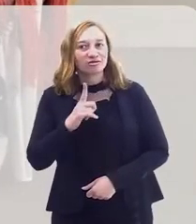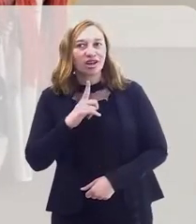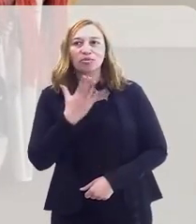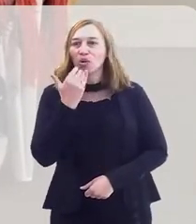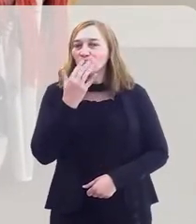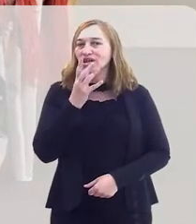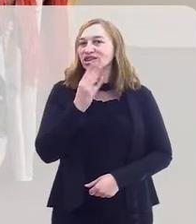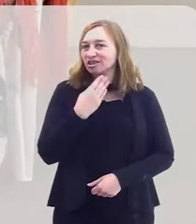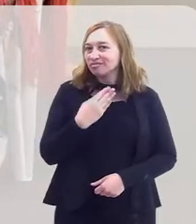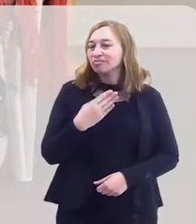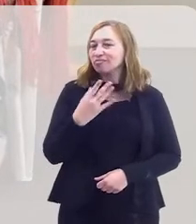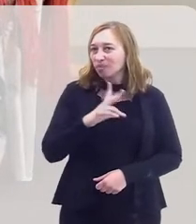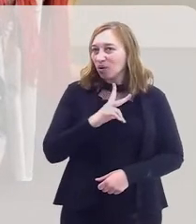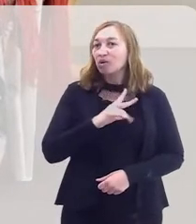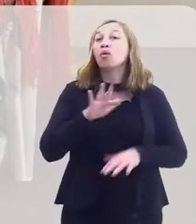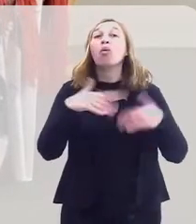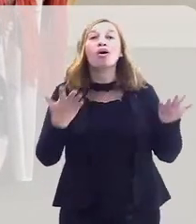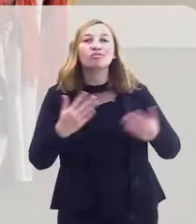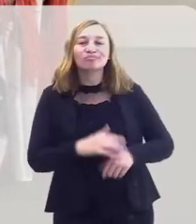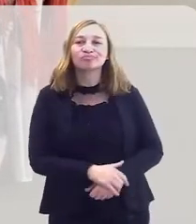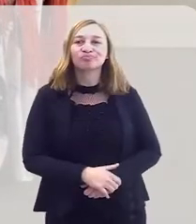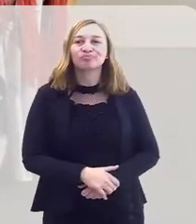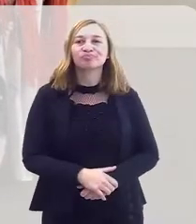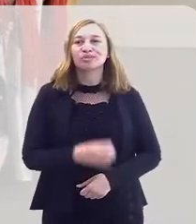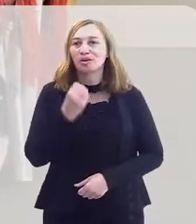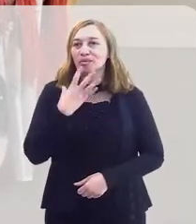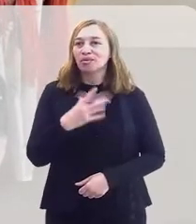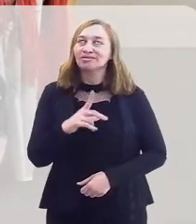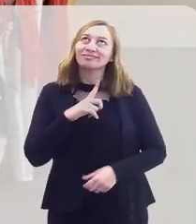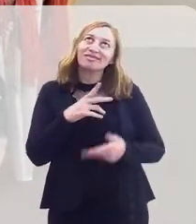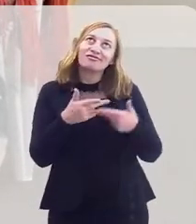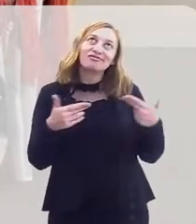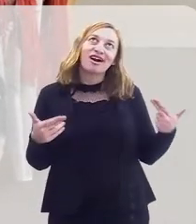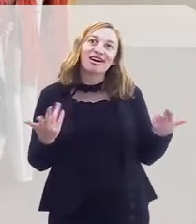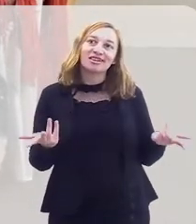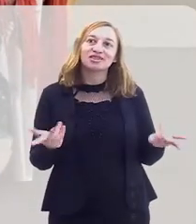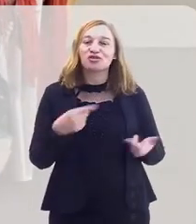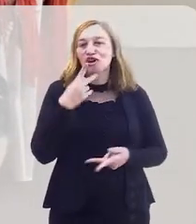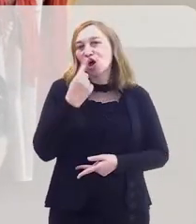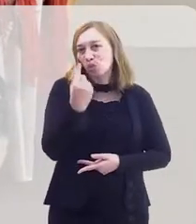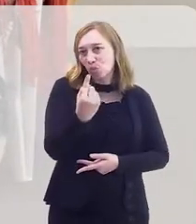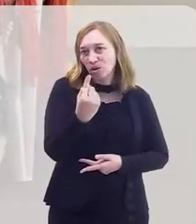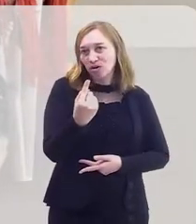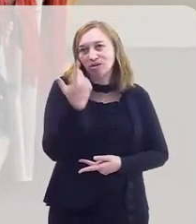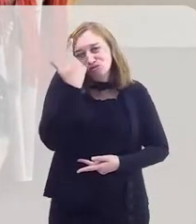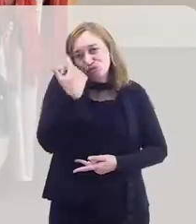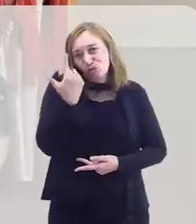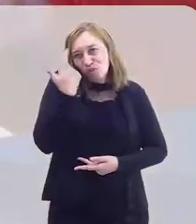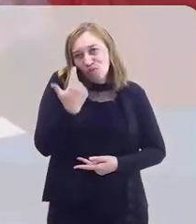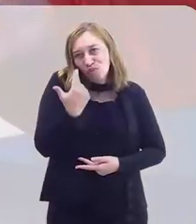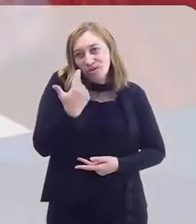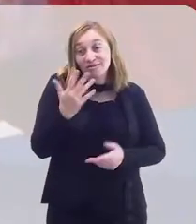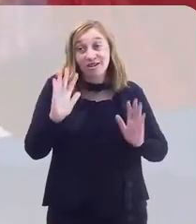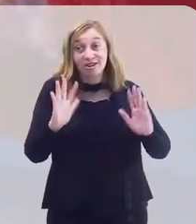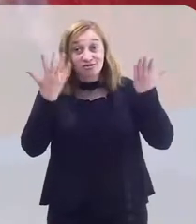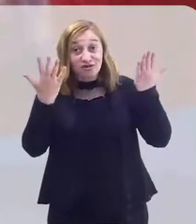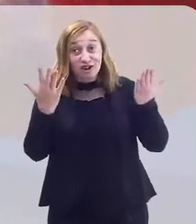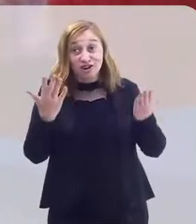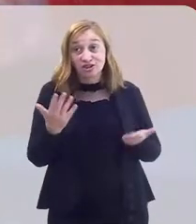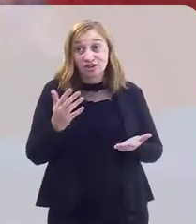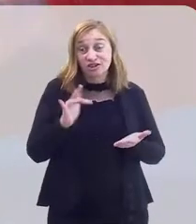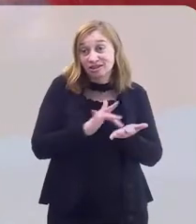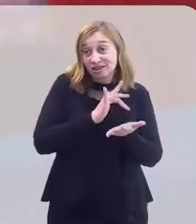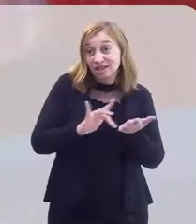Temos a nossa comida típica, a nossa comida própria. Quais são? Bom, tem várias, né? Vou citar uma que é mais comum nas